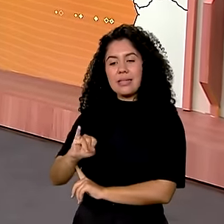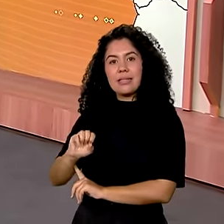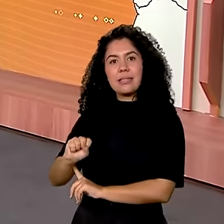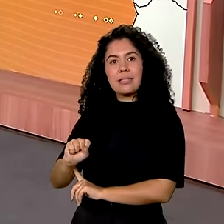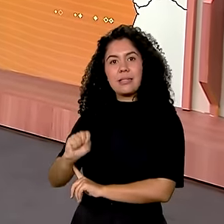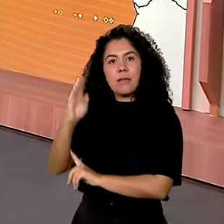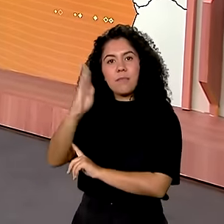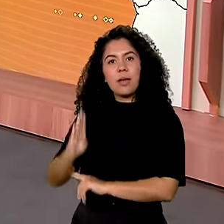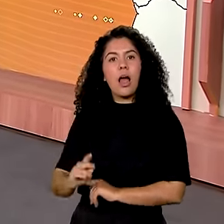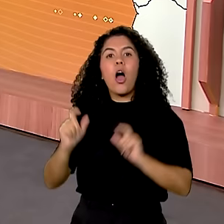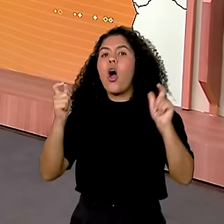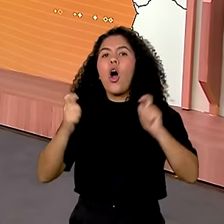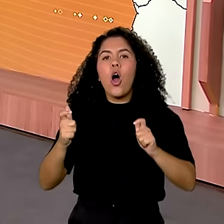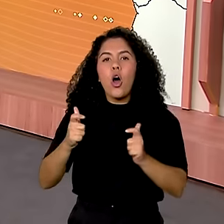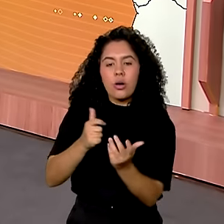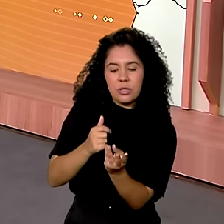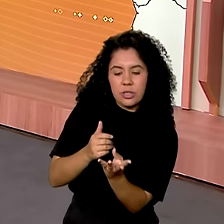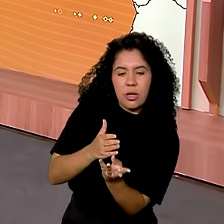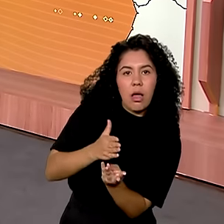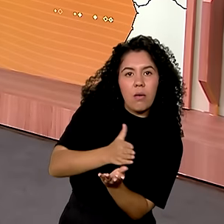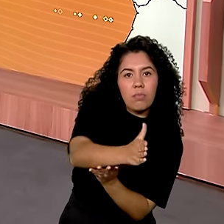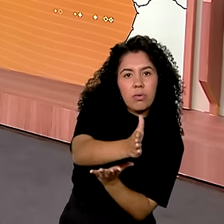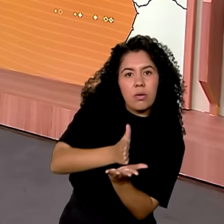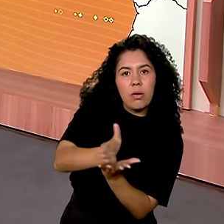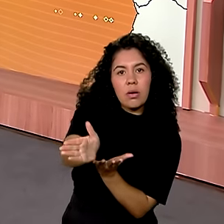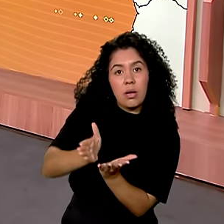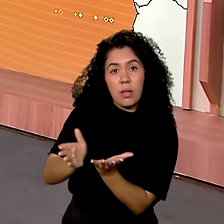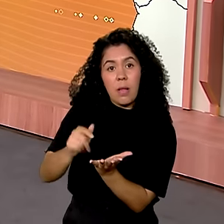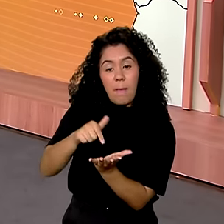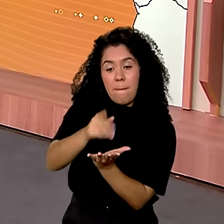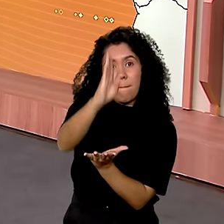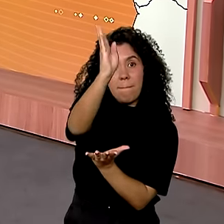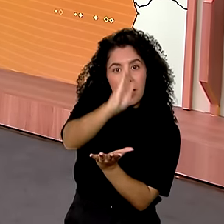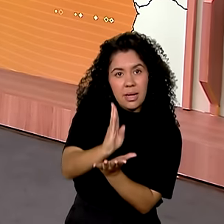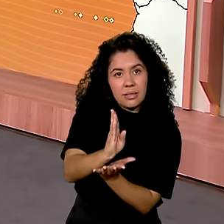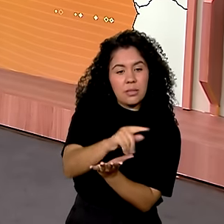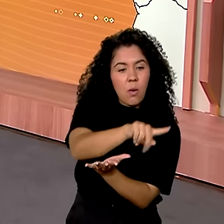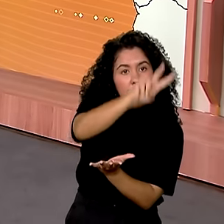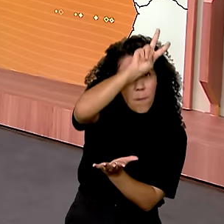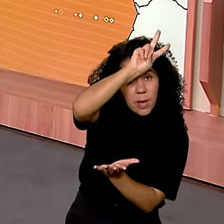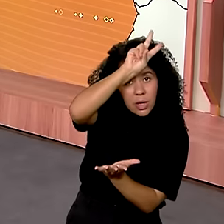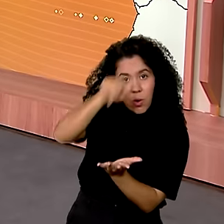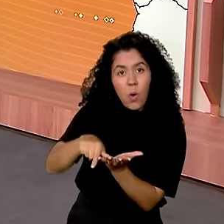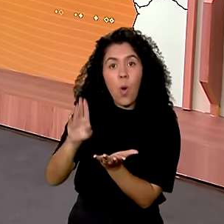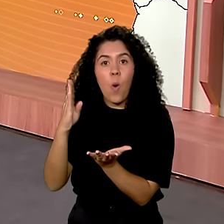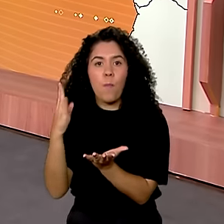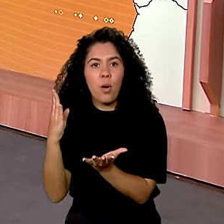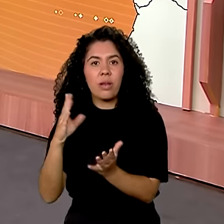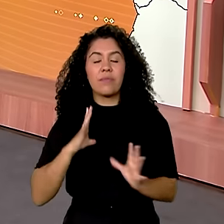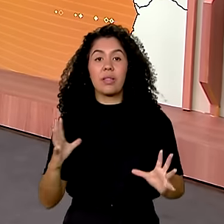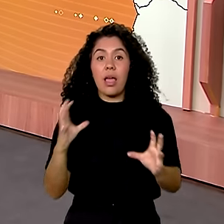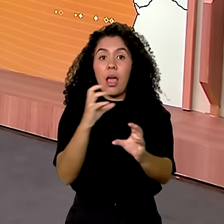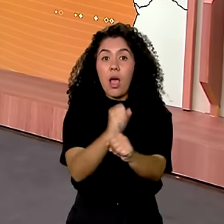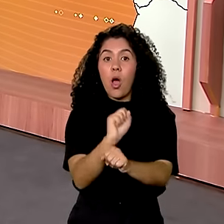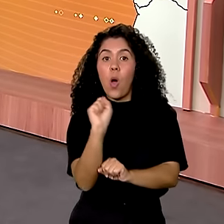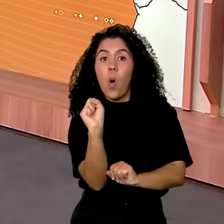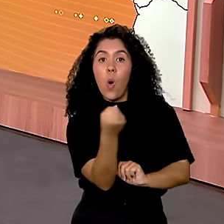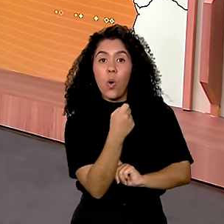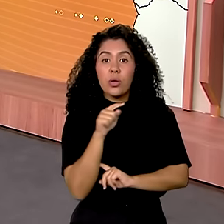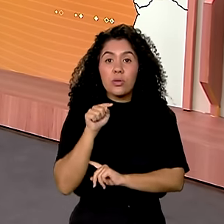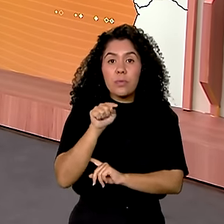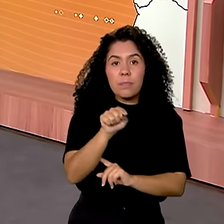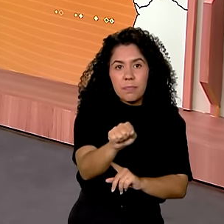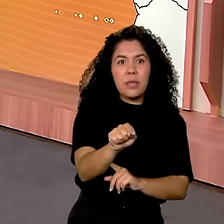fica na tríplice fronteira entre Brasil, Peru e Bolívia e tem 8.100 habitantes, segundo